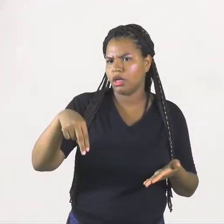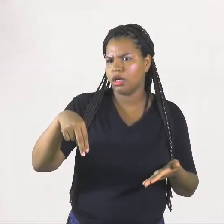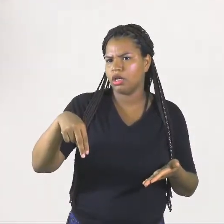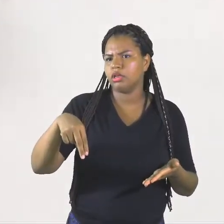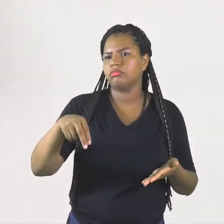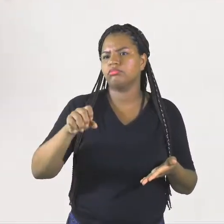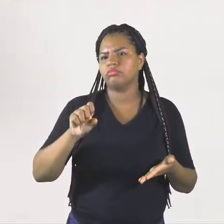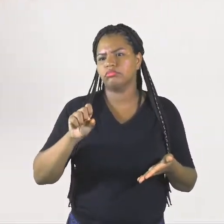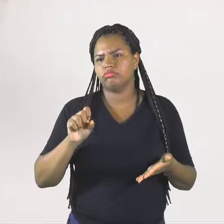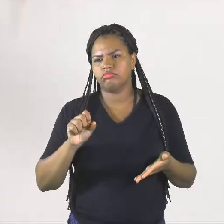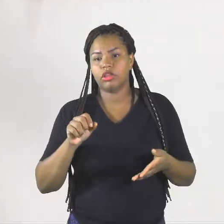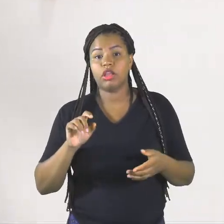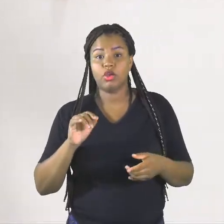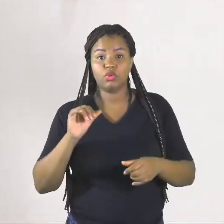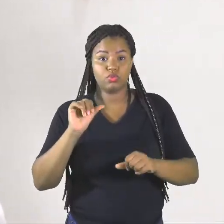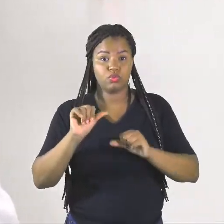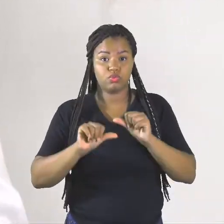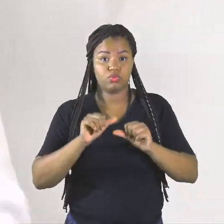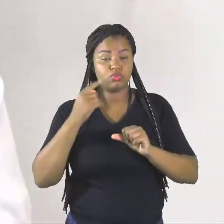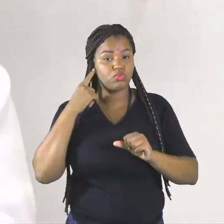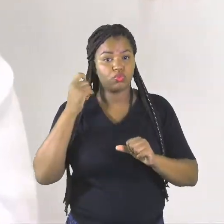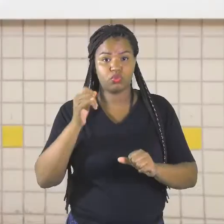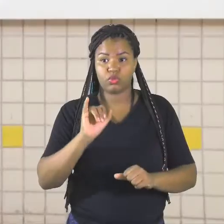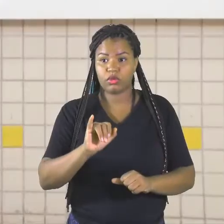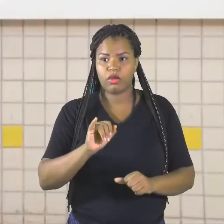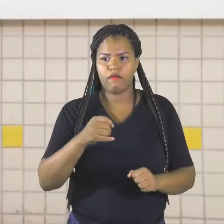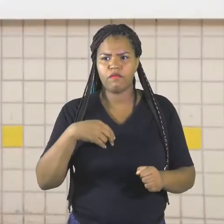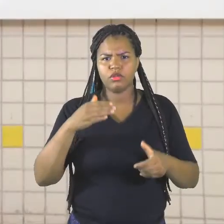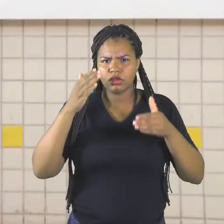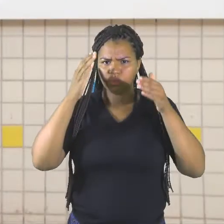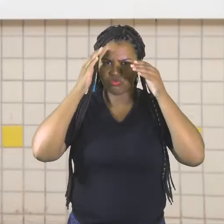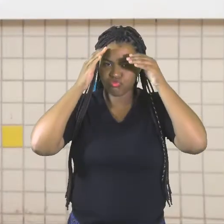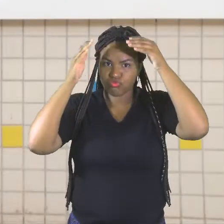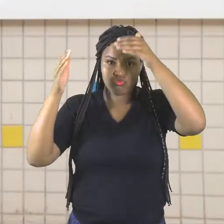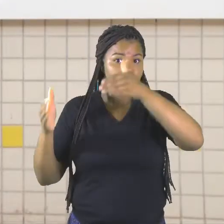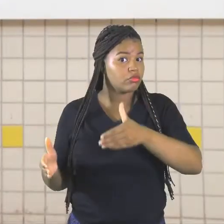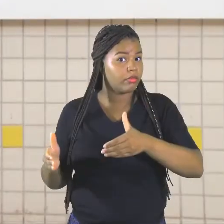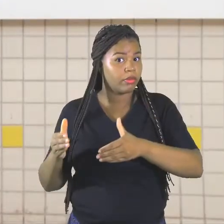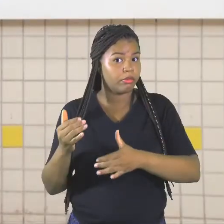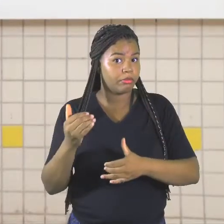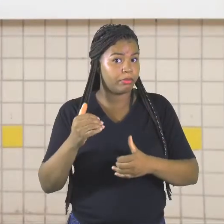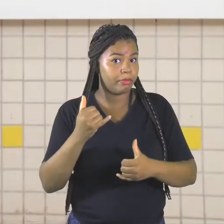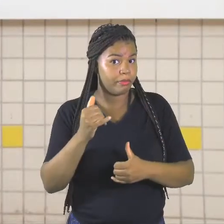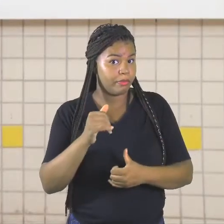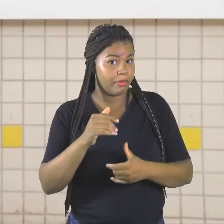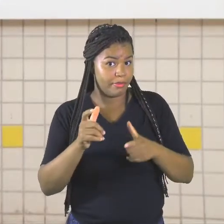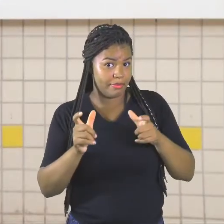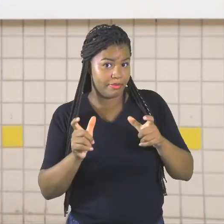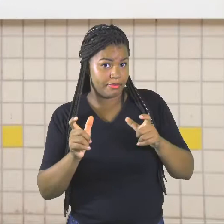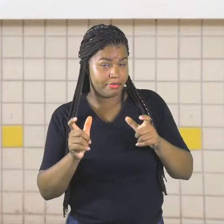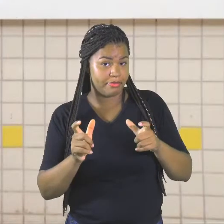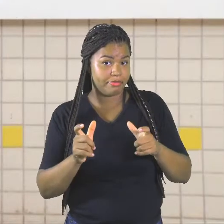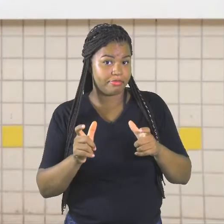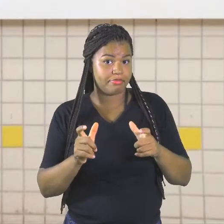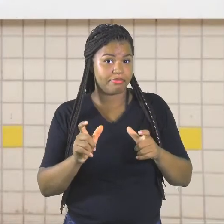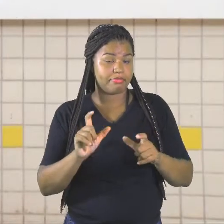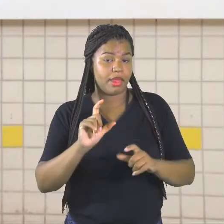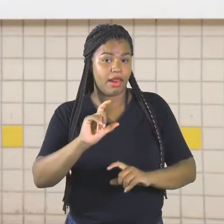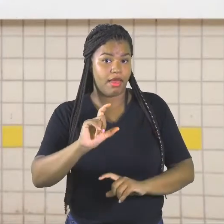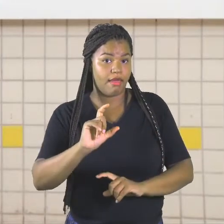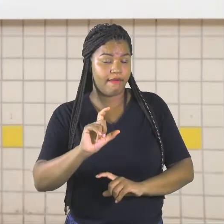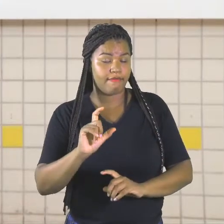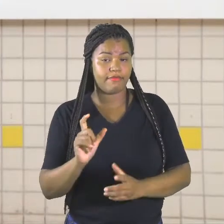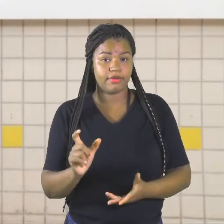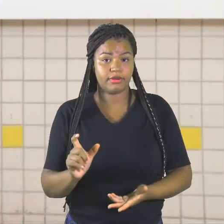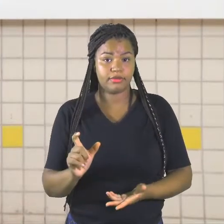Tem. Você tira o chapéu pro brinquedo? Tira. Tirou o chapéu pro brinquedo e nós